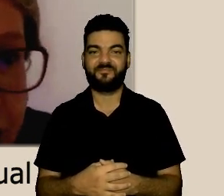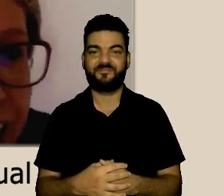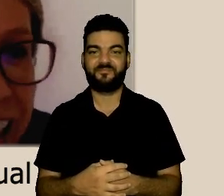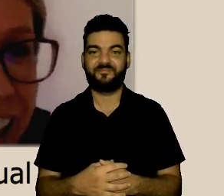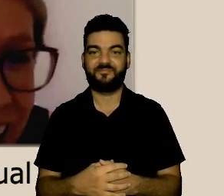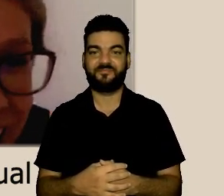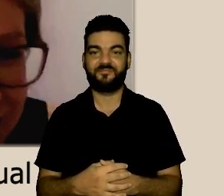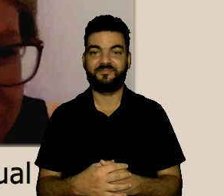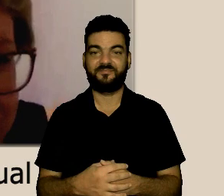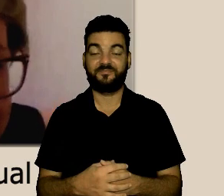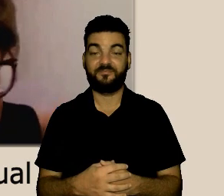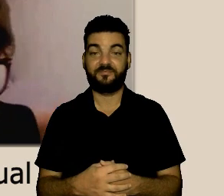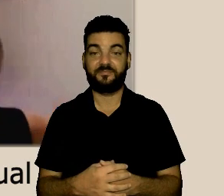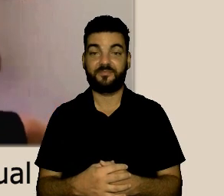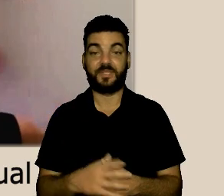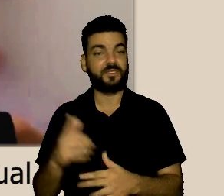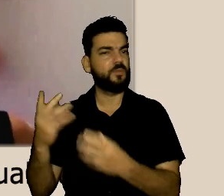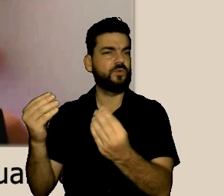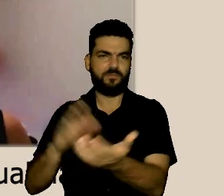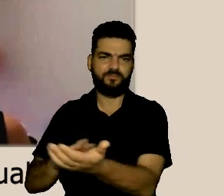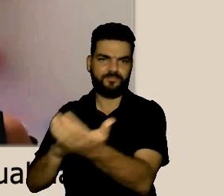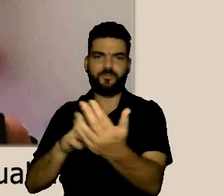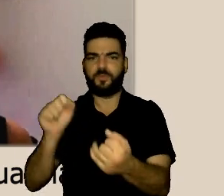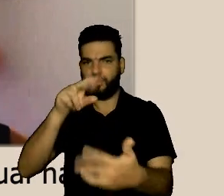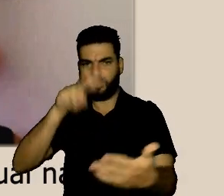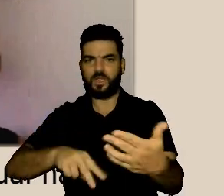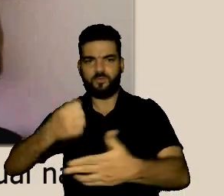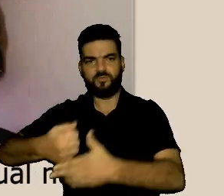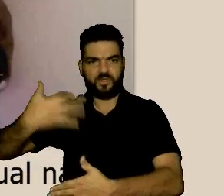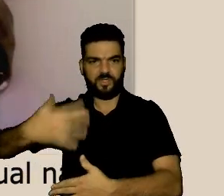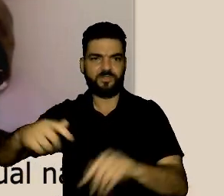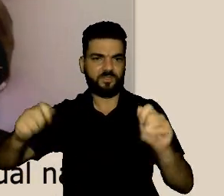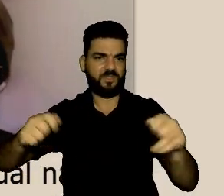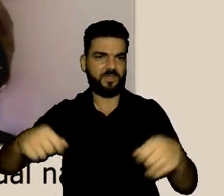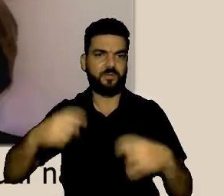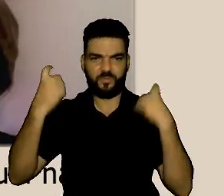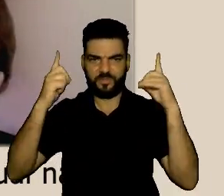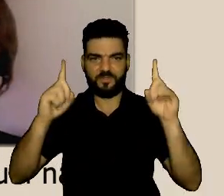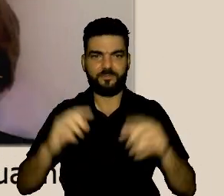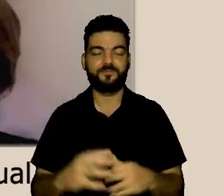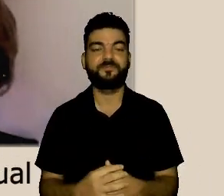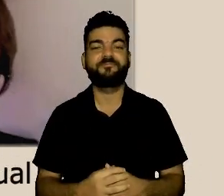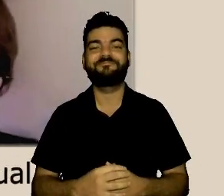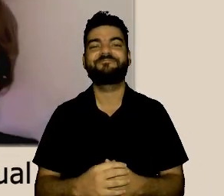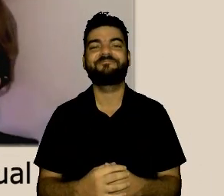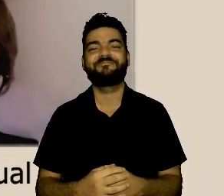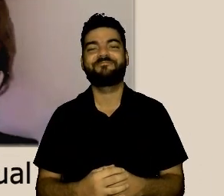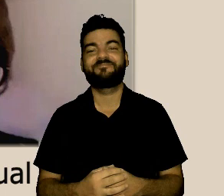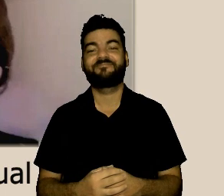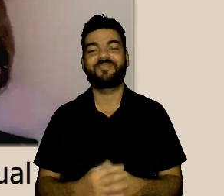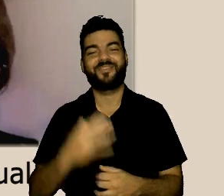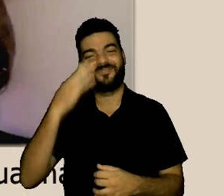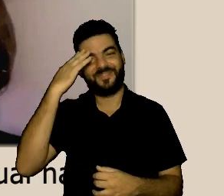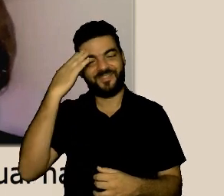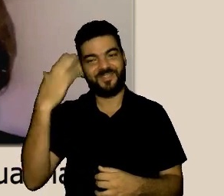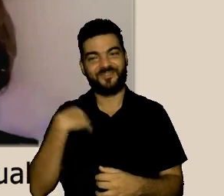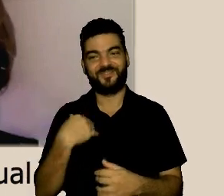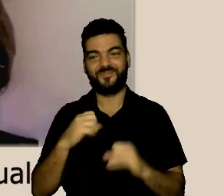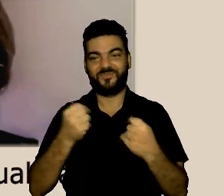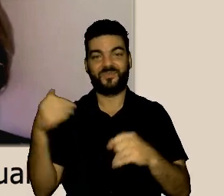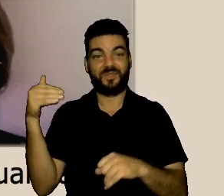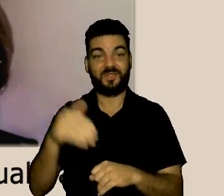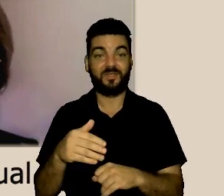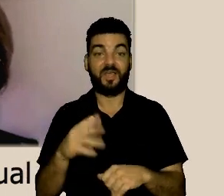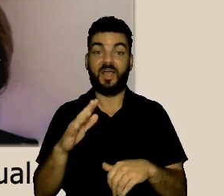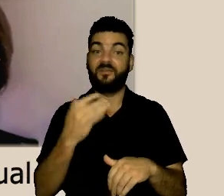para a gente proteger a prata da casa mas os outros elogios estão todos aí no chat muito